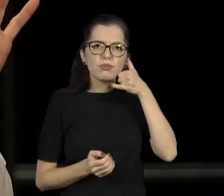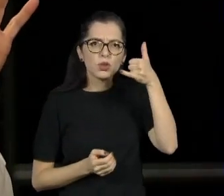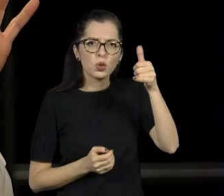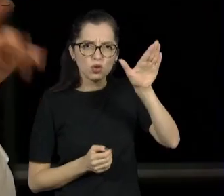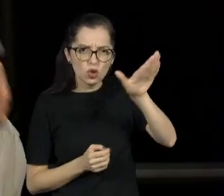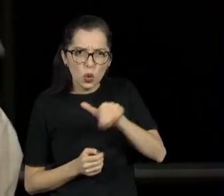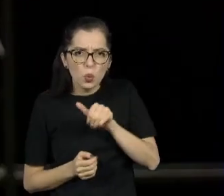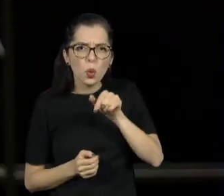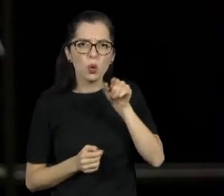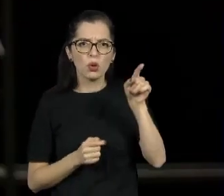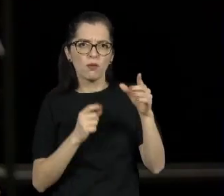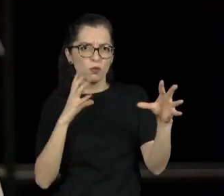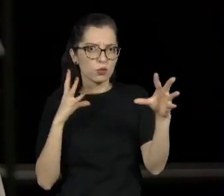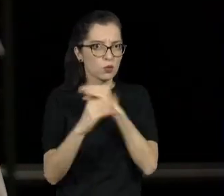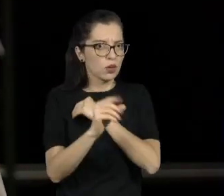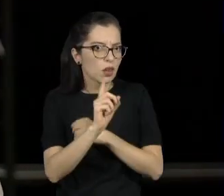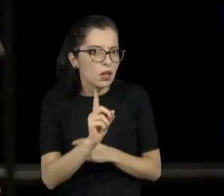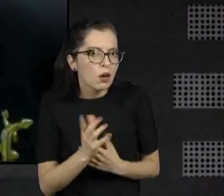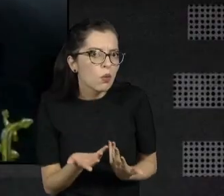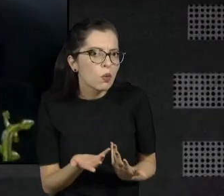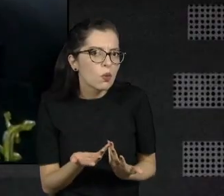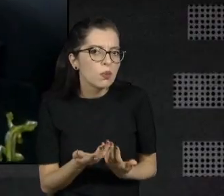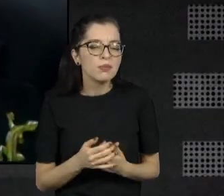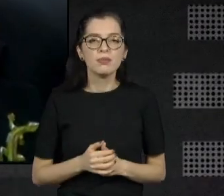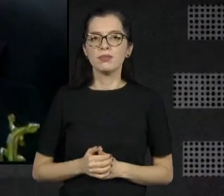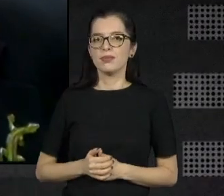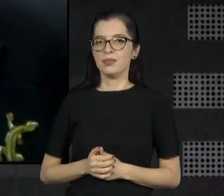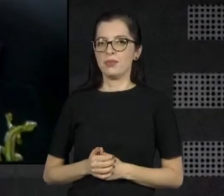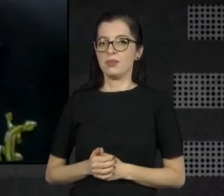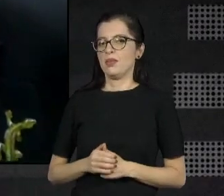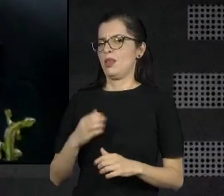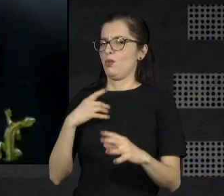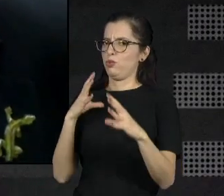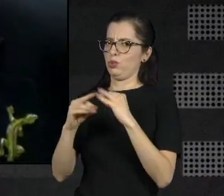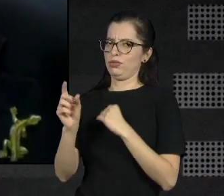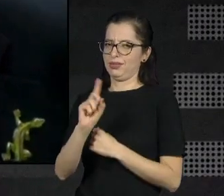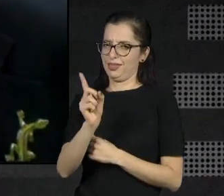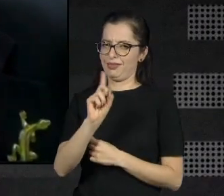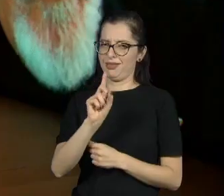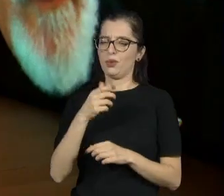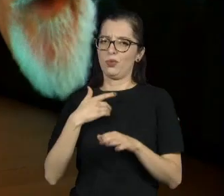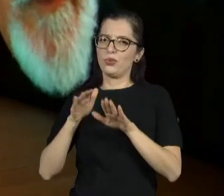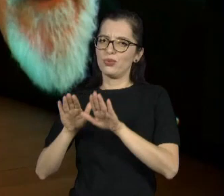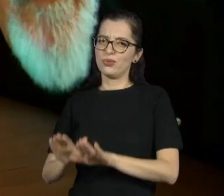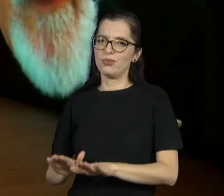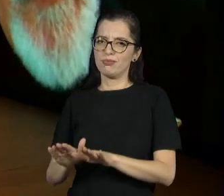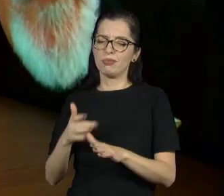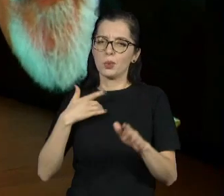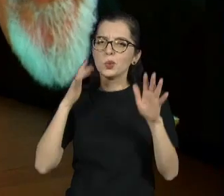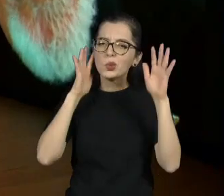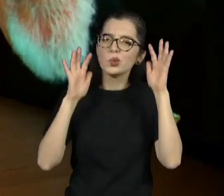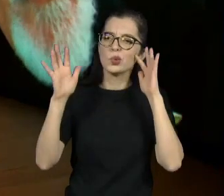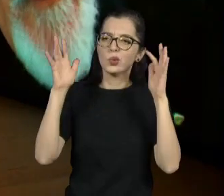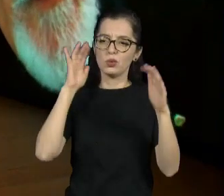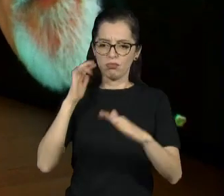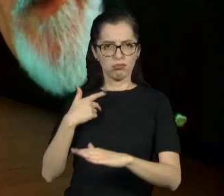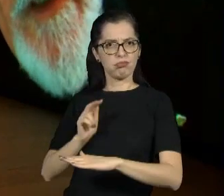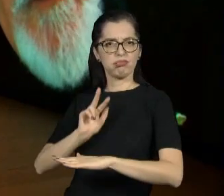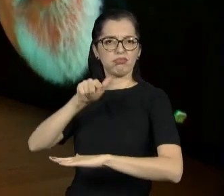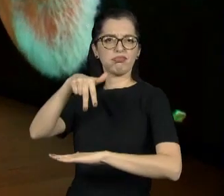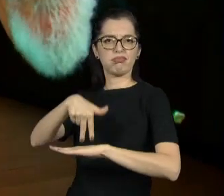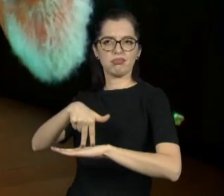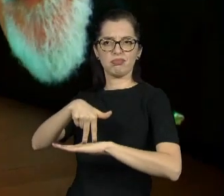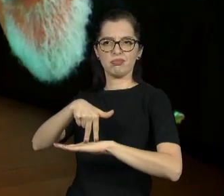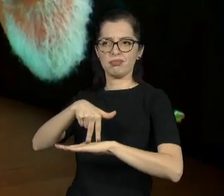fugiu, né? Não, era um papel, era um papel bem pequeno. deixei de fazer um papel principal na Tupia para entrar um papel